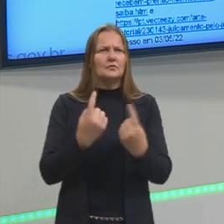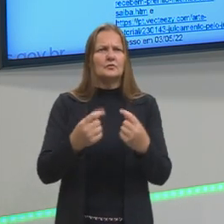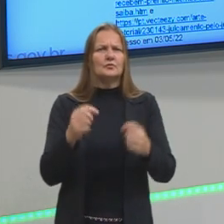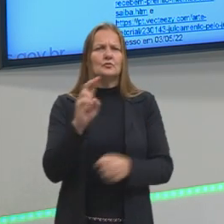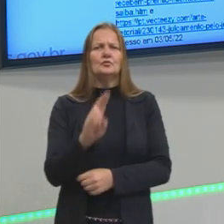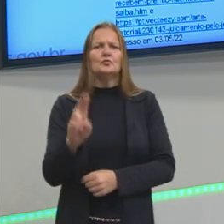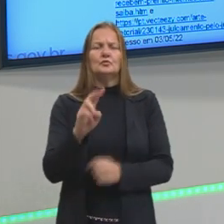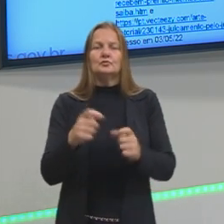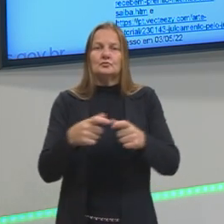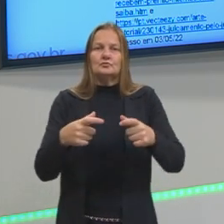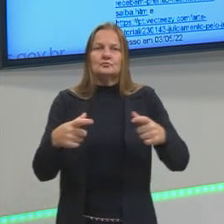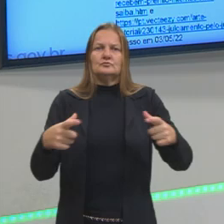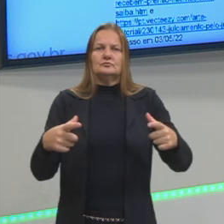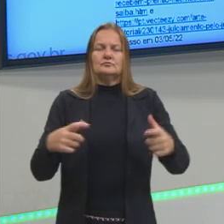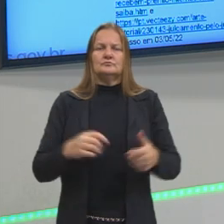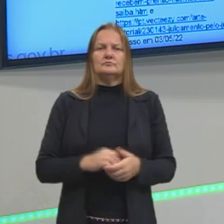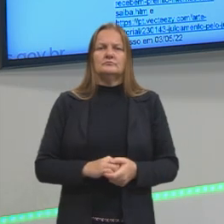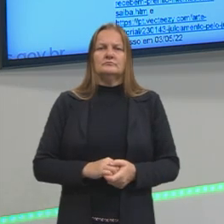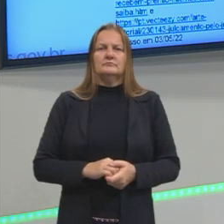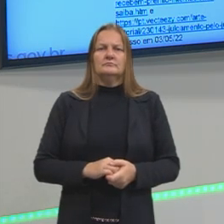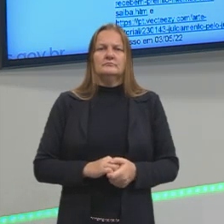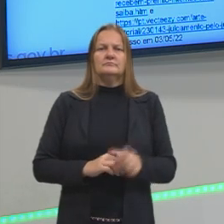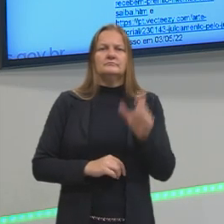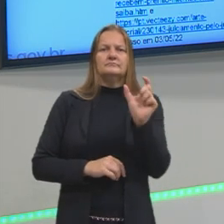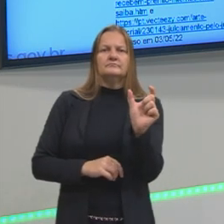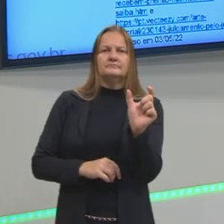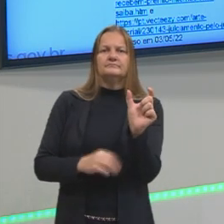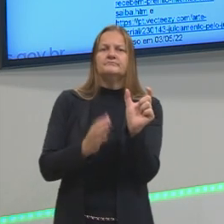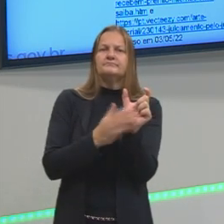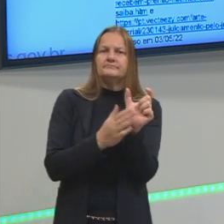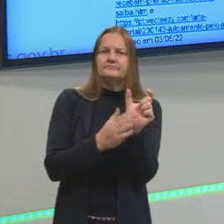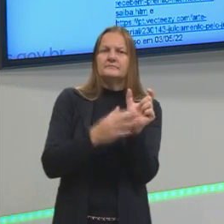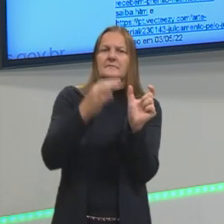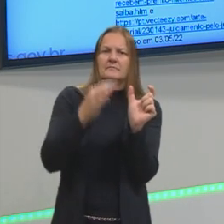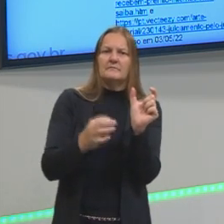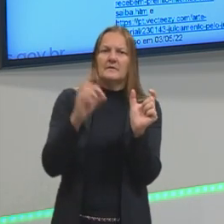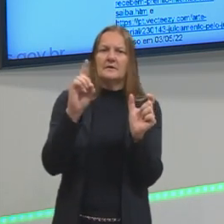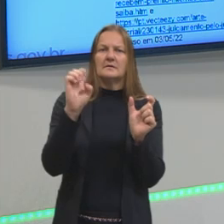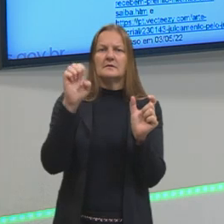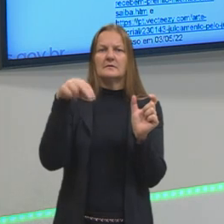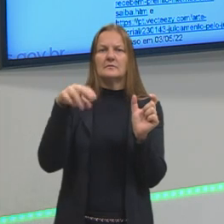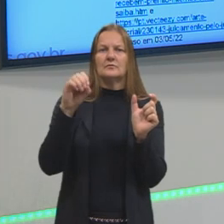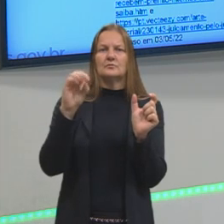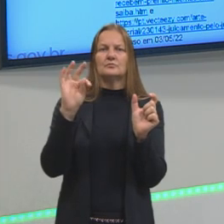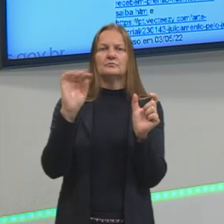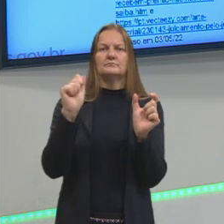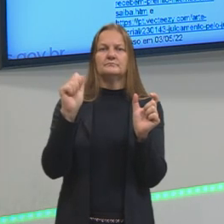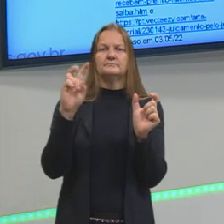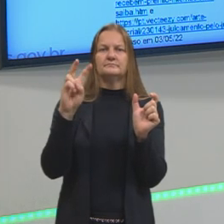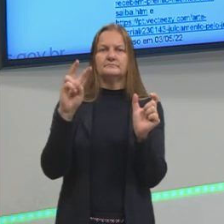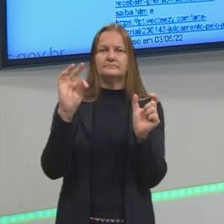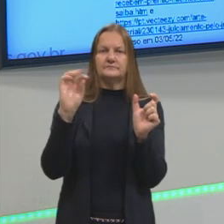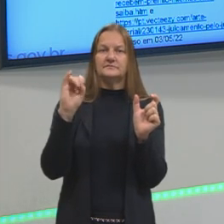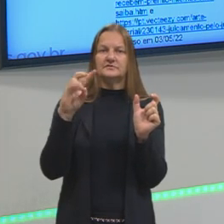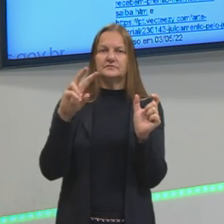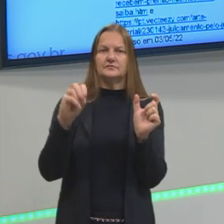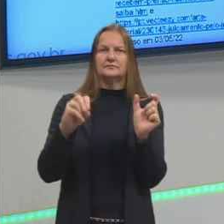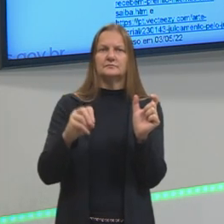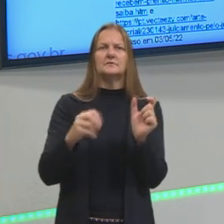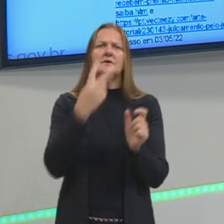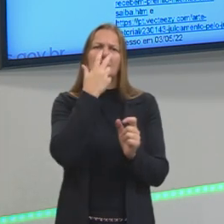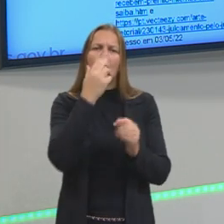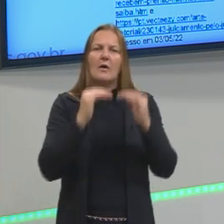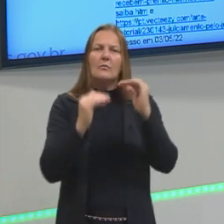do sentido denotativo ou da denotação. A mesma coisa equivale aqui para